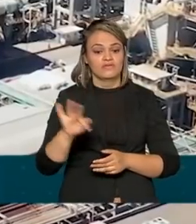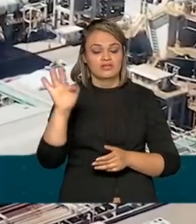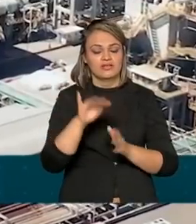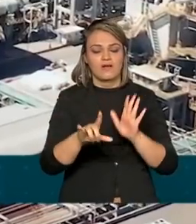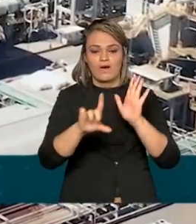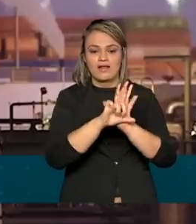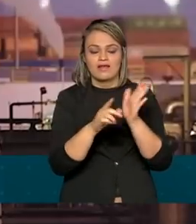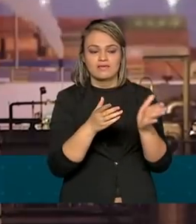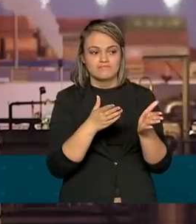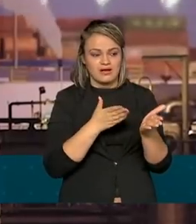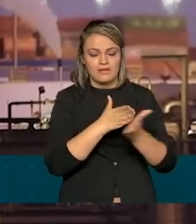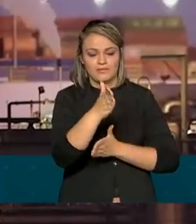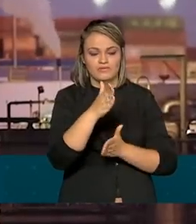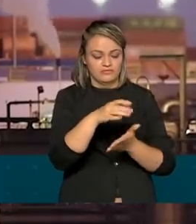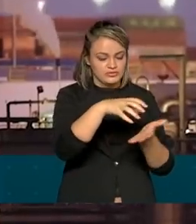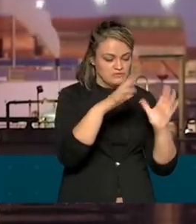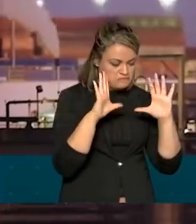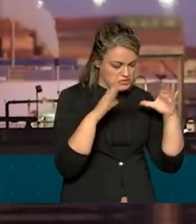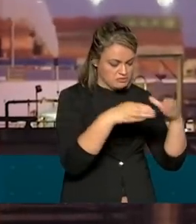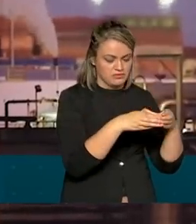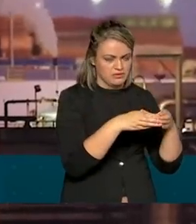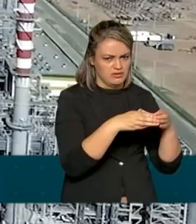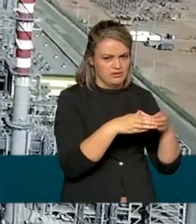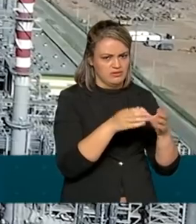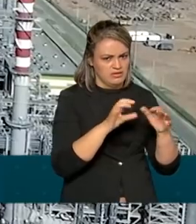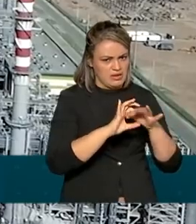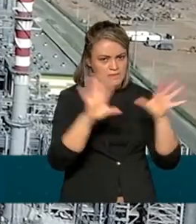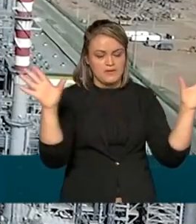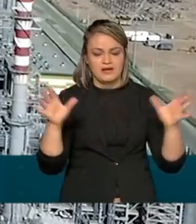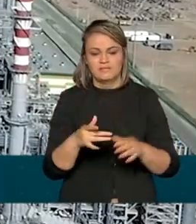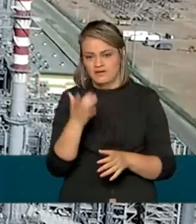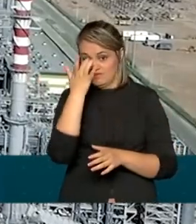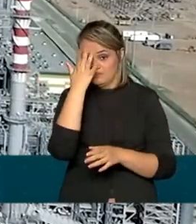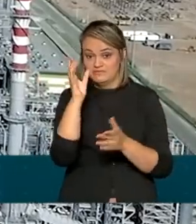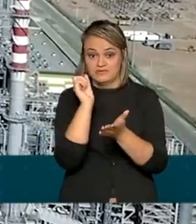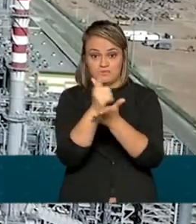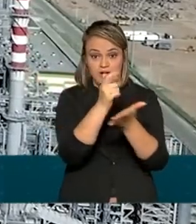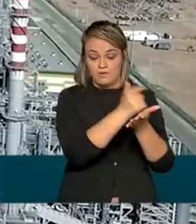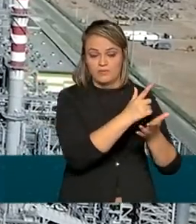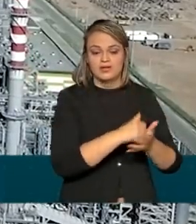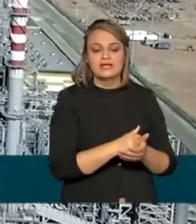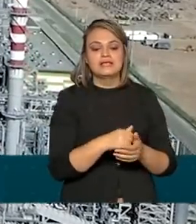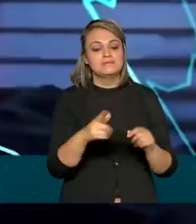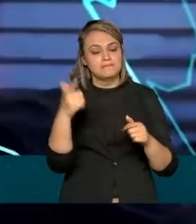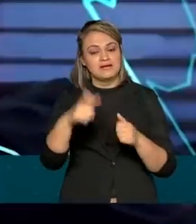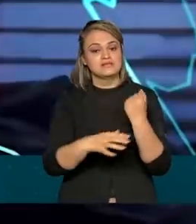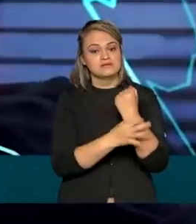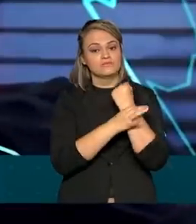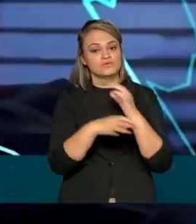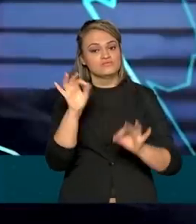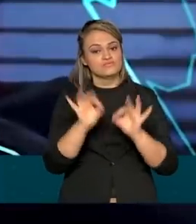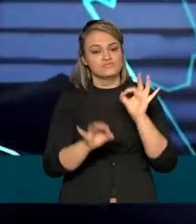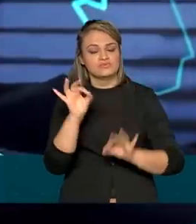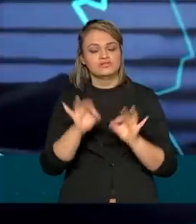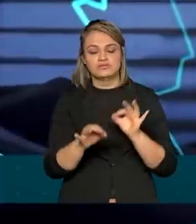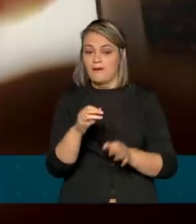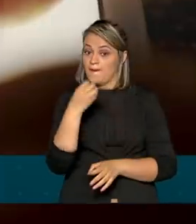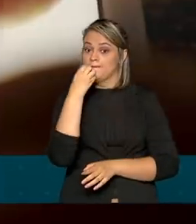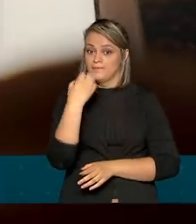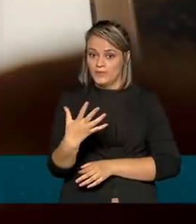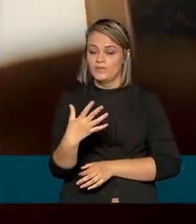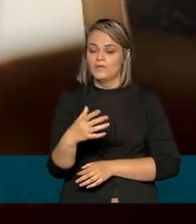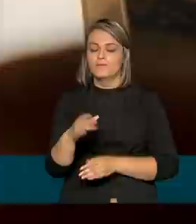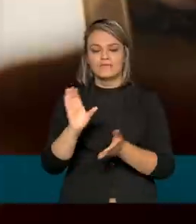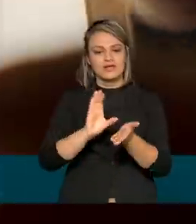quebrar monopólios e facilitar a concorrência. A nova lei oferece também segurança jurídica, um atrativo a mais